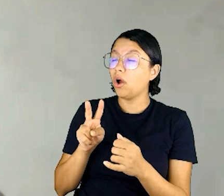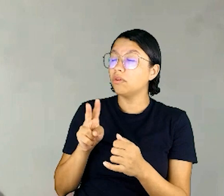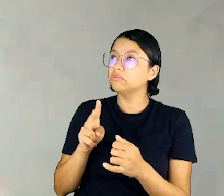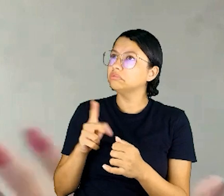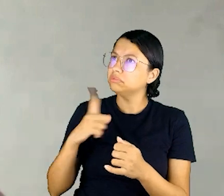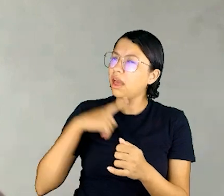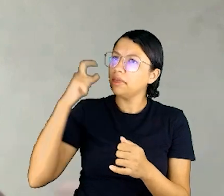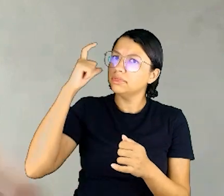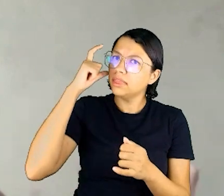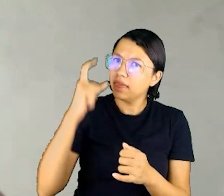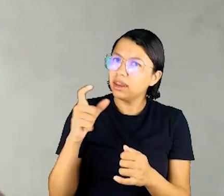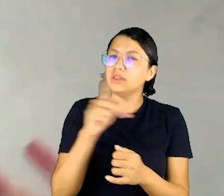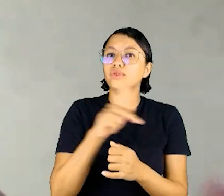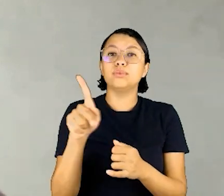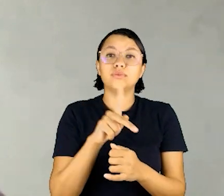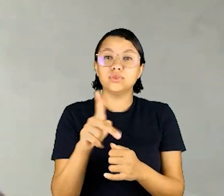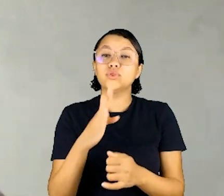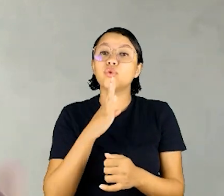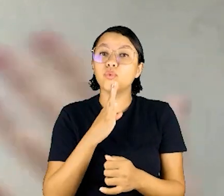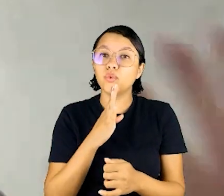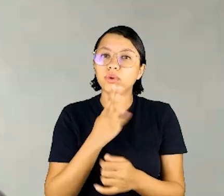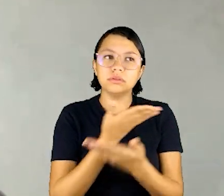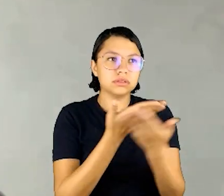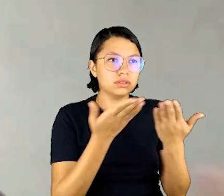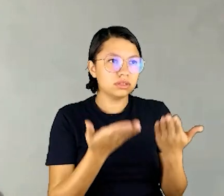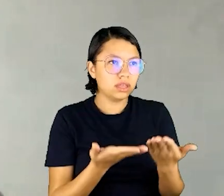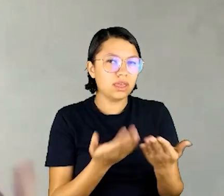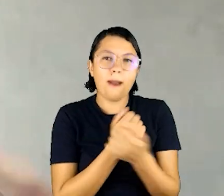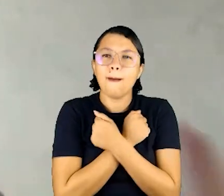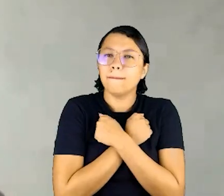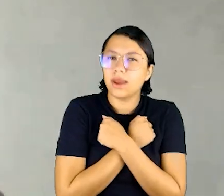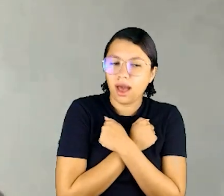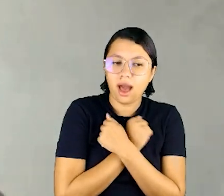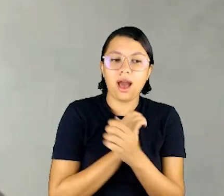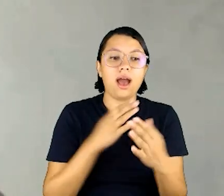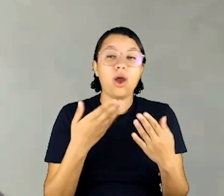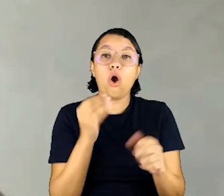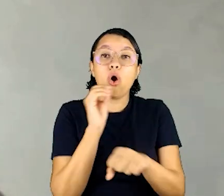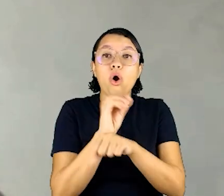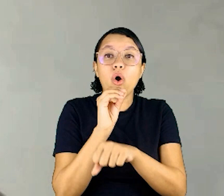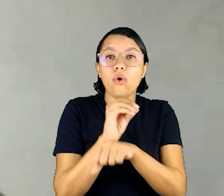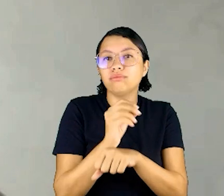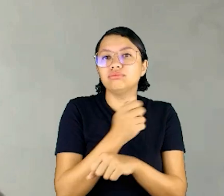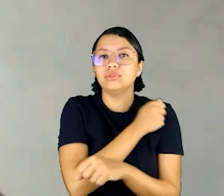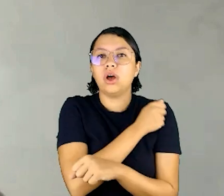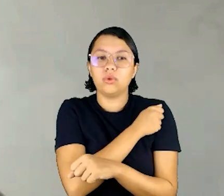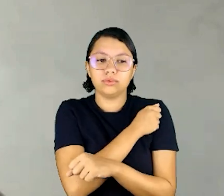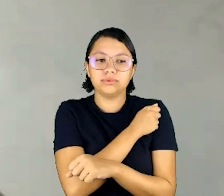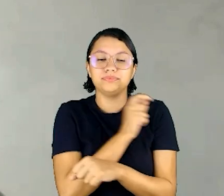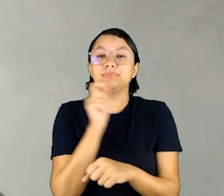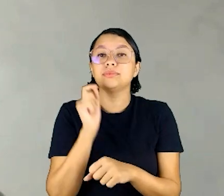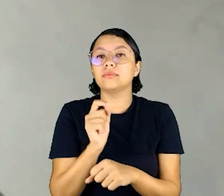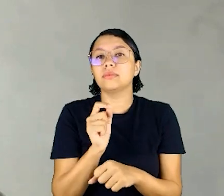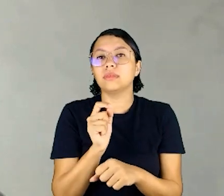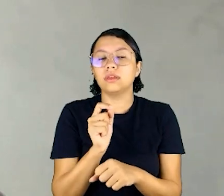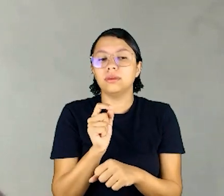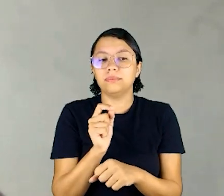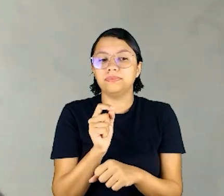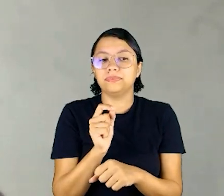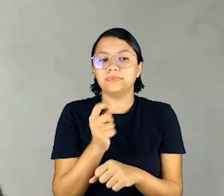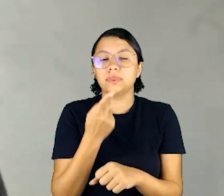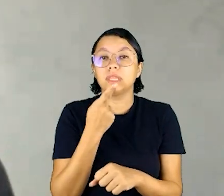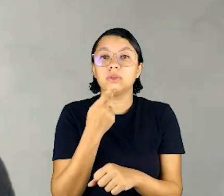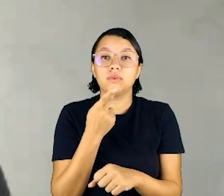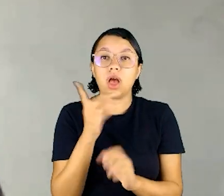alunos vejam que há o interesse dos professores em conhecê-los, em abraçá-los. Nós estamos tratando de alunos que,